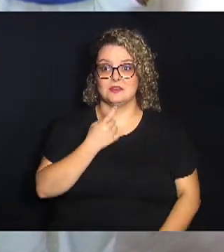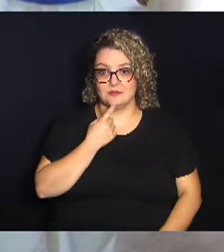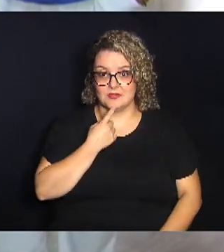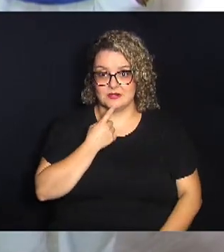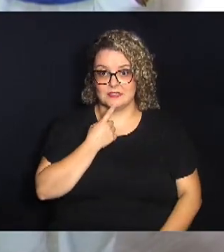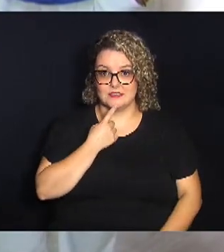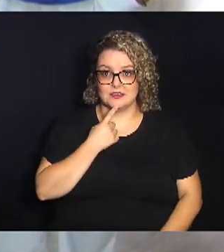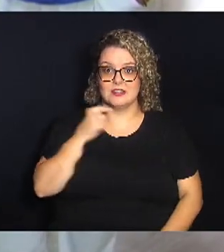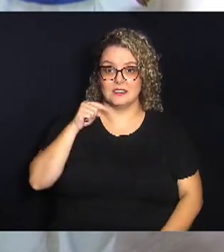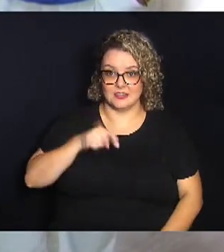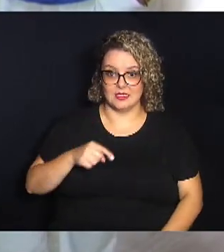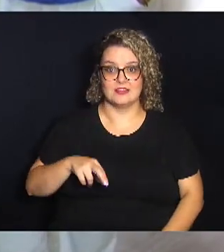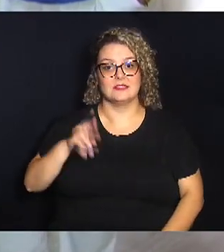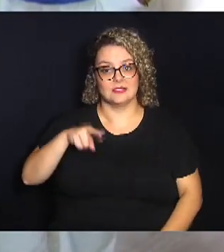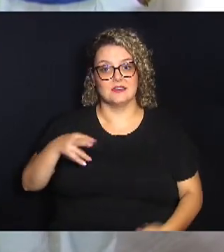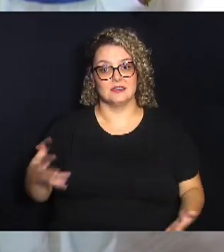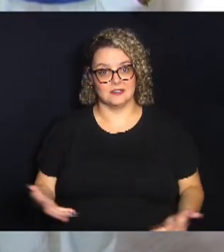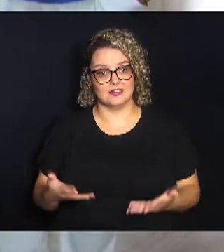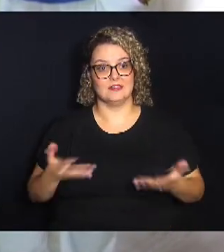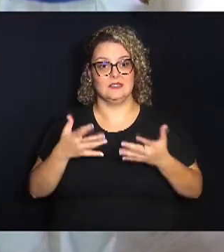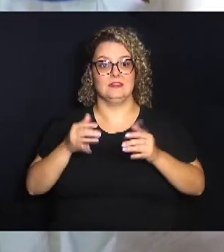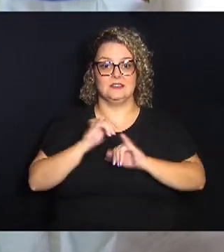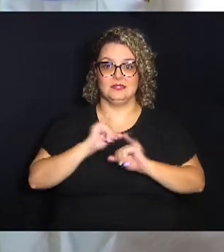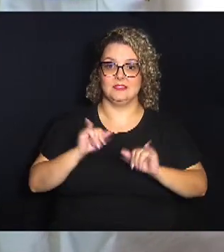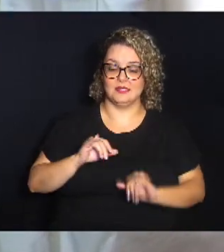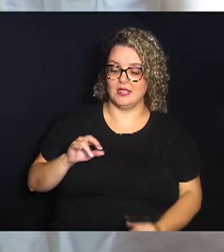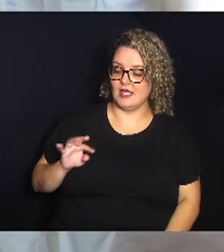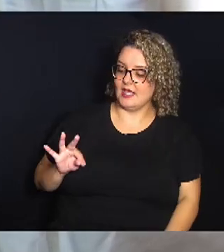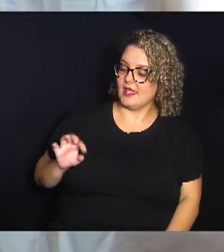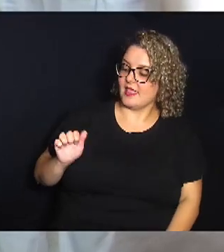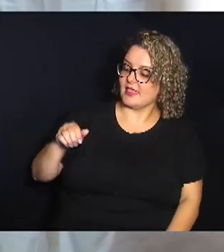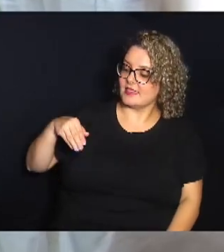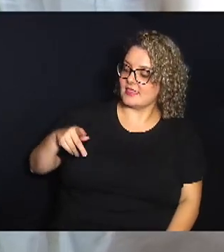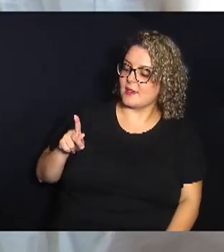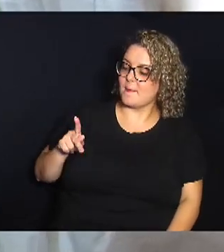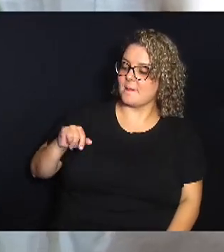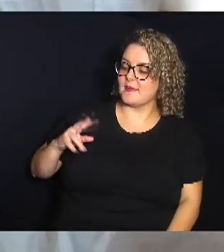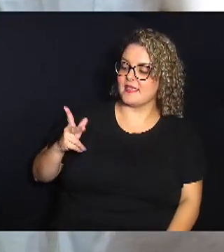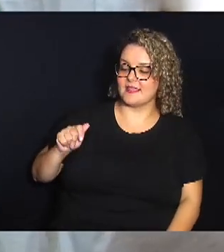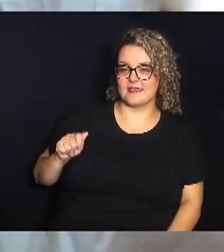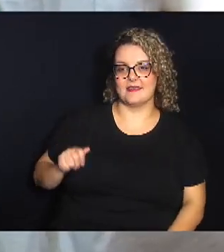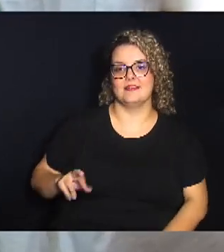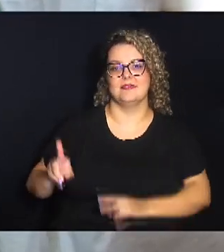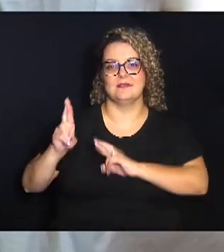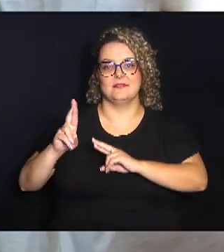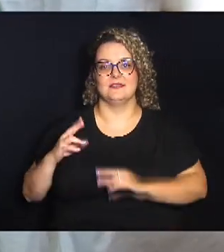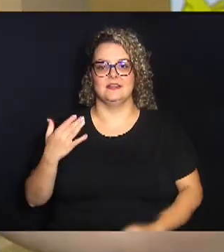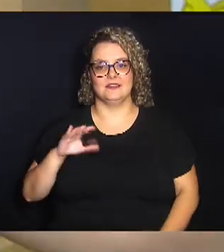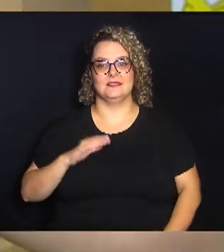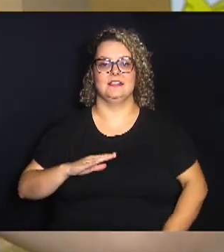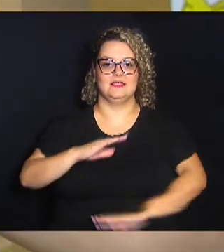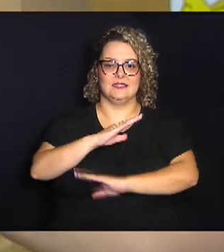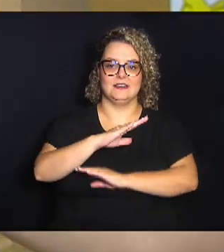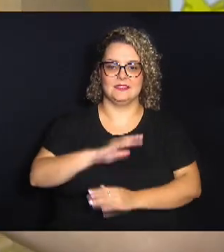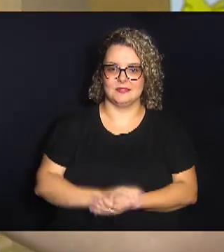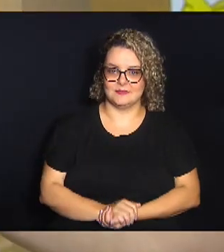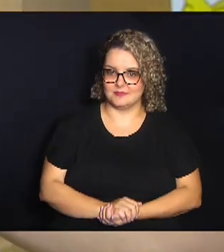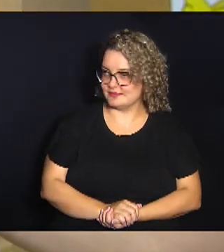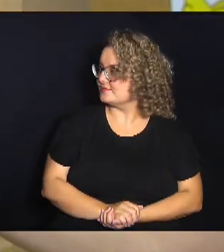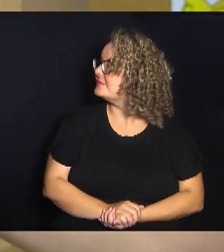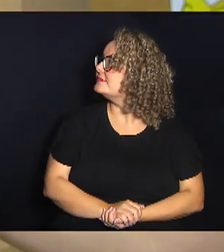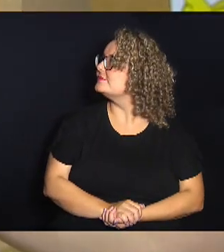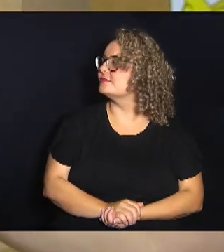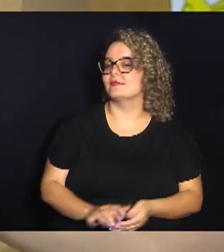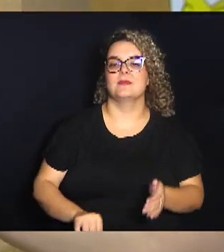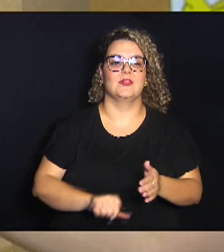Essa foi a motivação da campanha Tampinha da Esperança, lançada na Câmara dos Vereadores. No primeiro momento que a gente